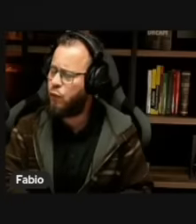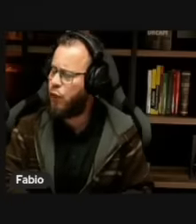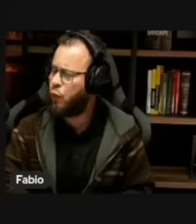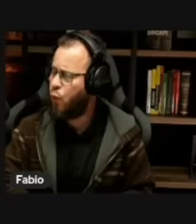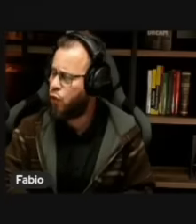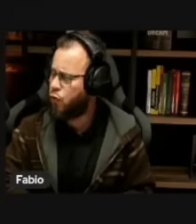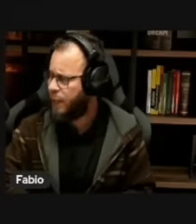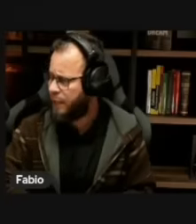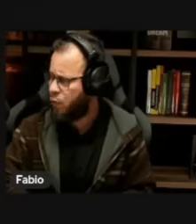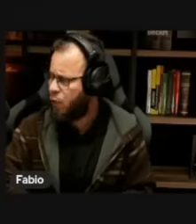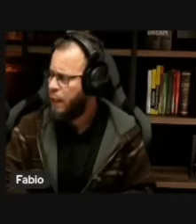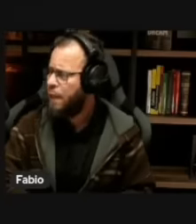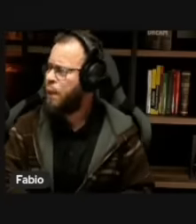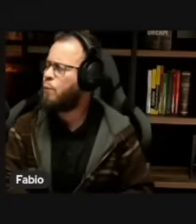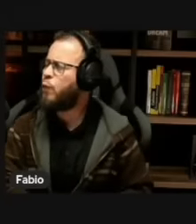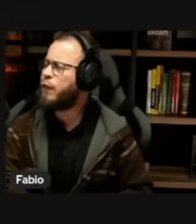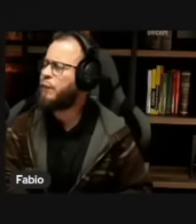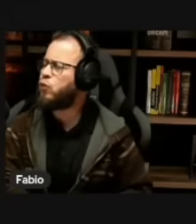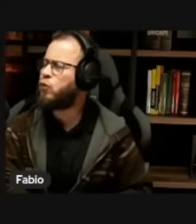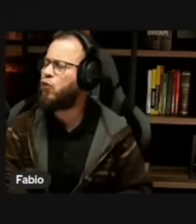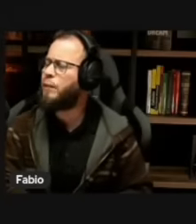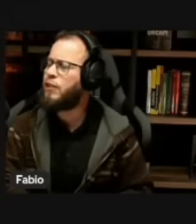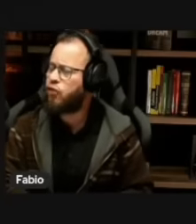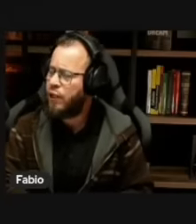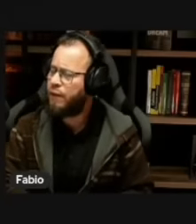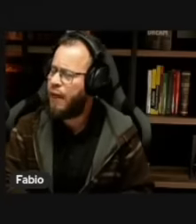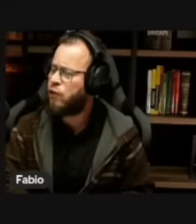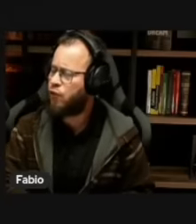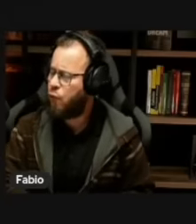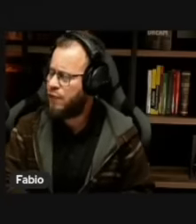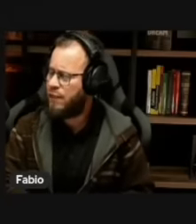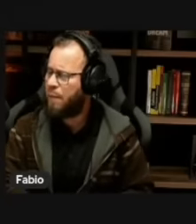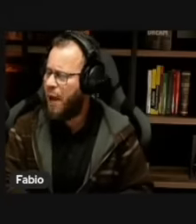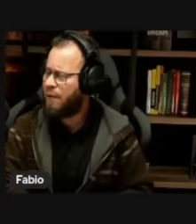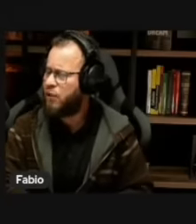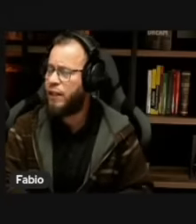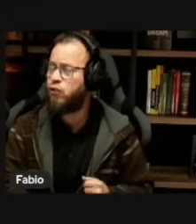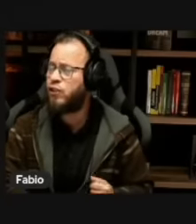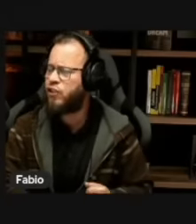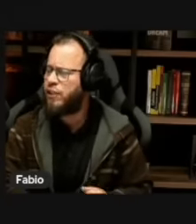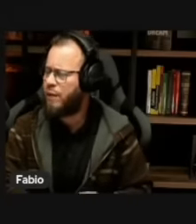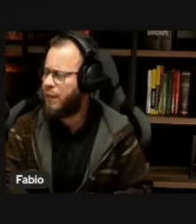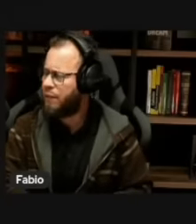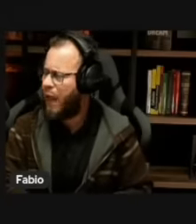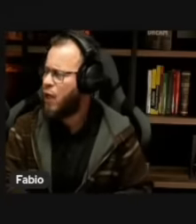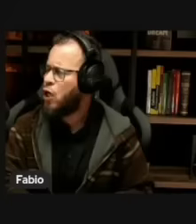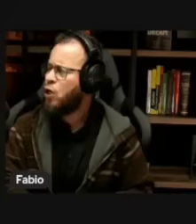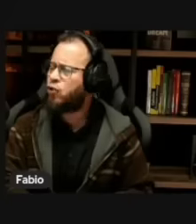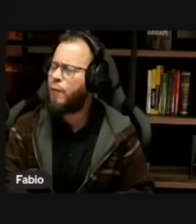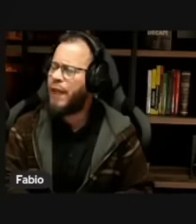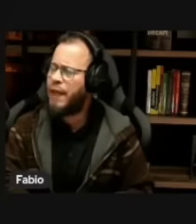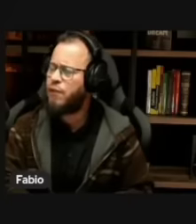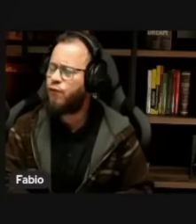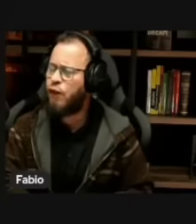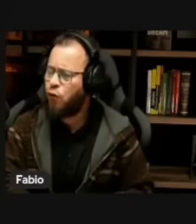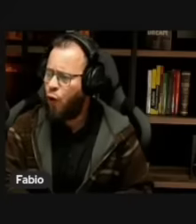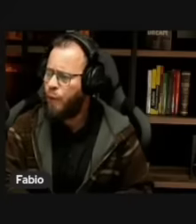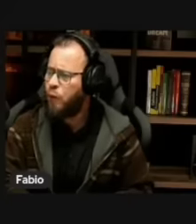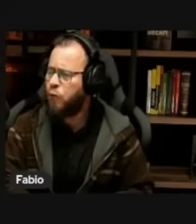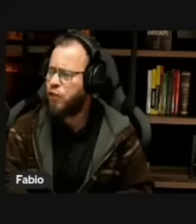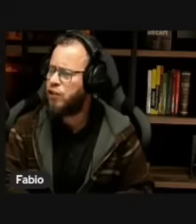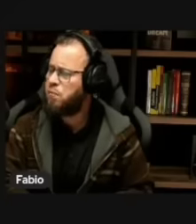testemunhando hoje no Brasil. Não podemos nos omitir nem as forças armadas nem a justiça militar sobre esse